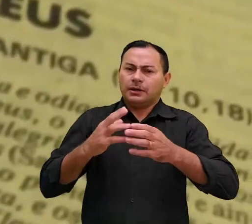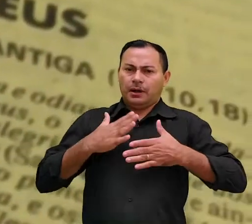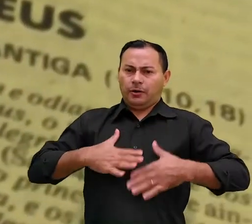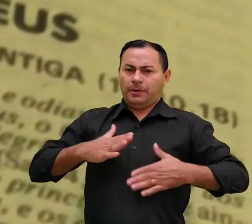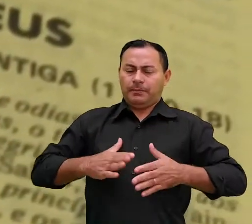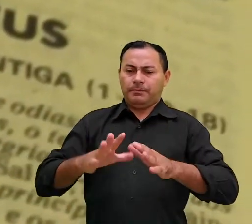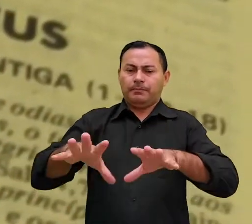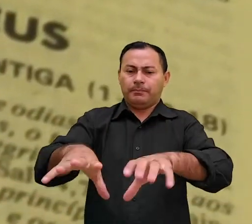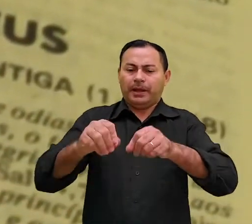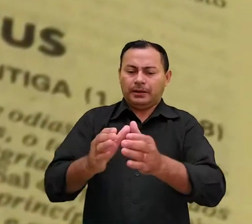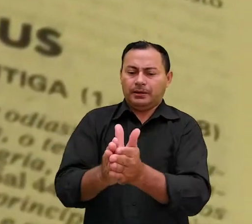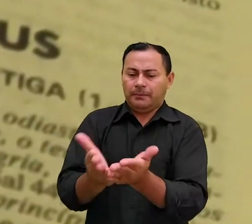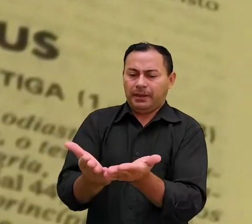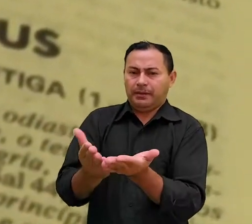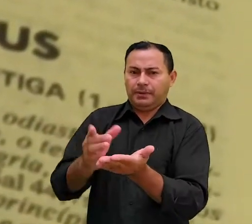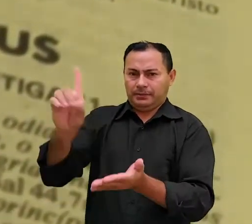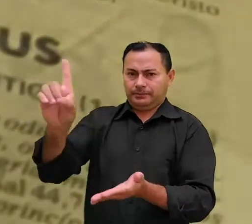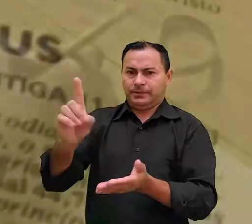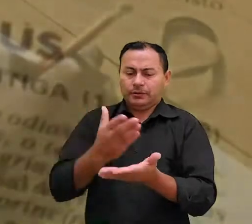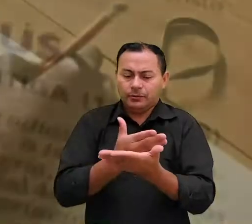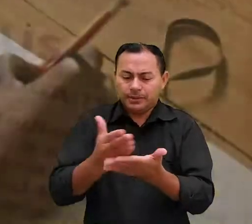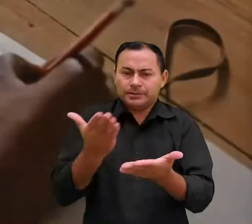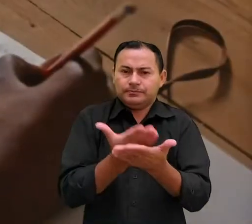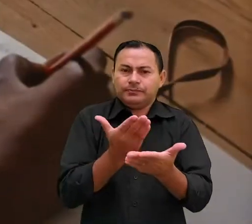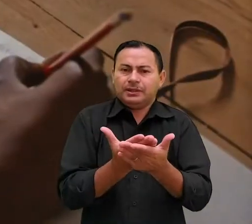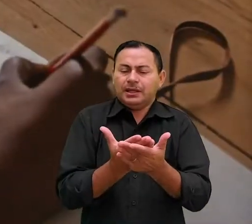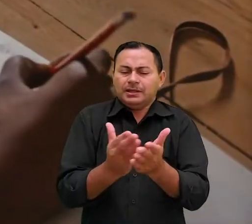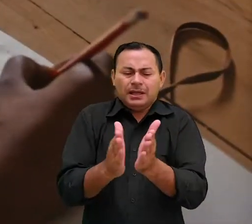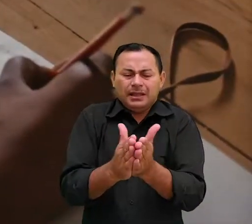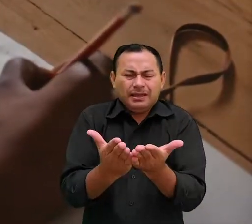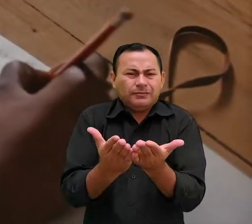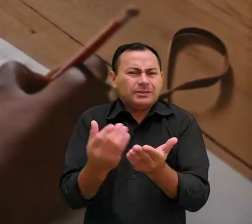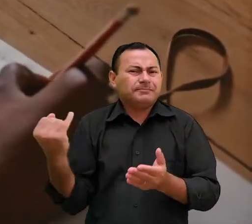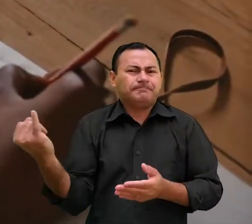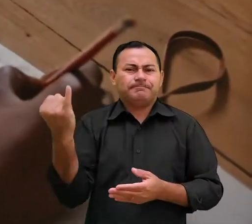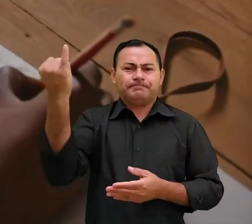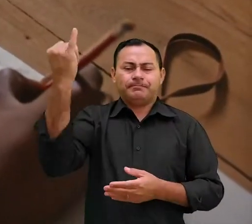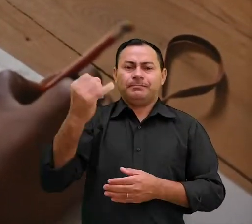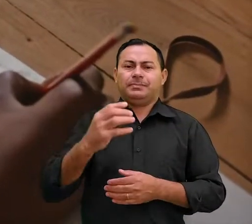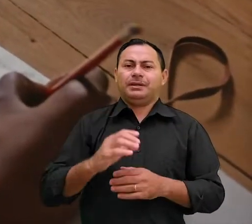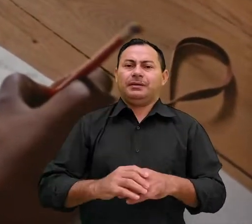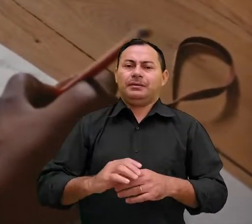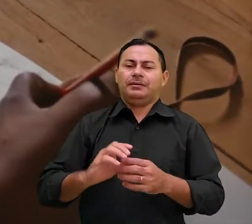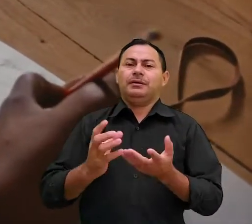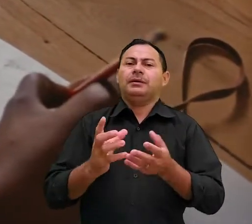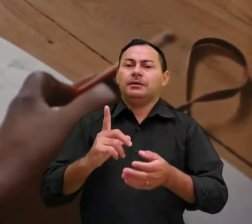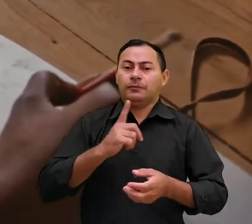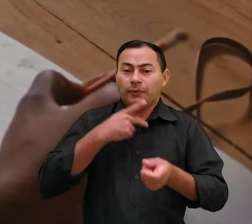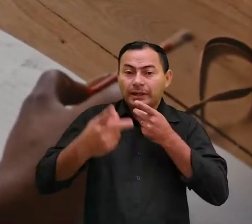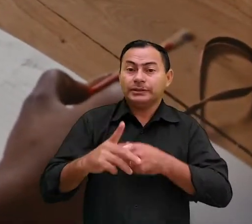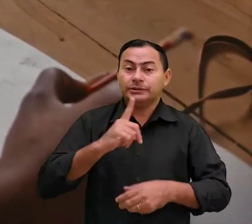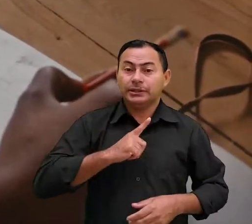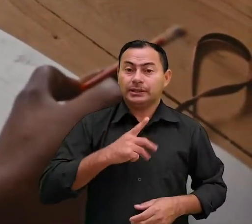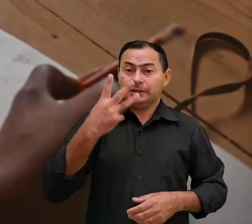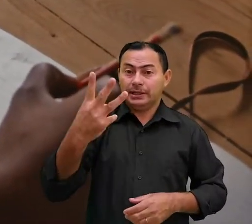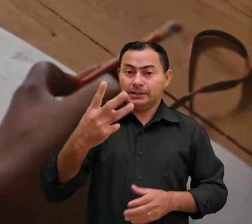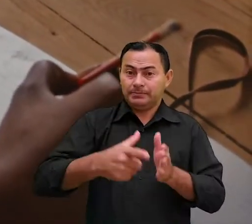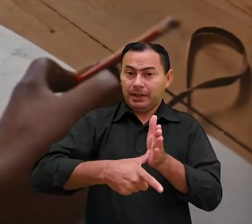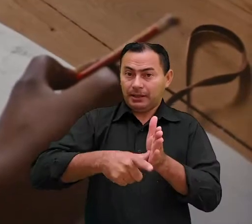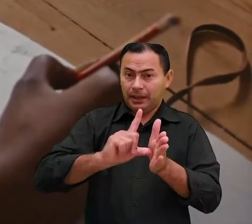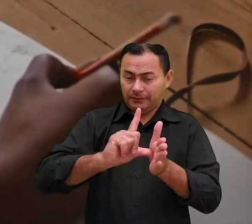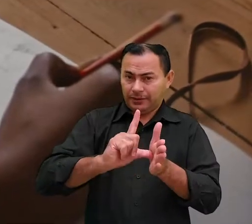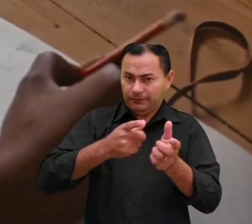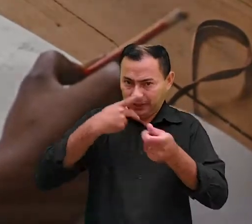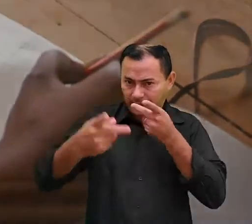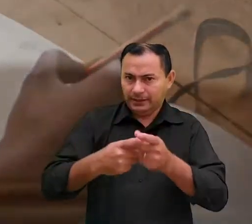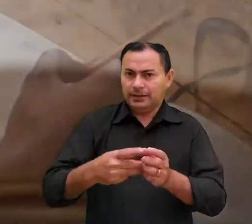acomode-se, pegue sua Bíblia e vamos recomeçar o estudo desta obra-prima misteriosa. Diz que havia três palavras-chaves